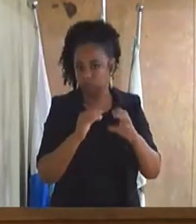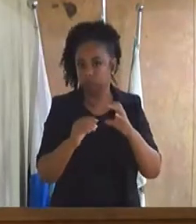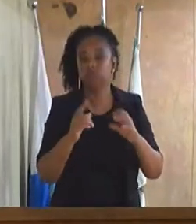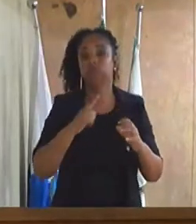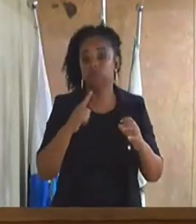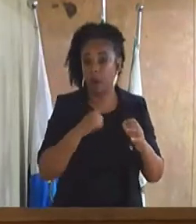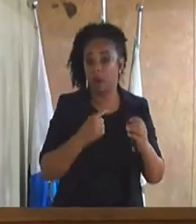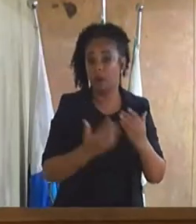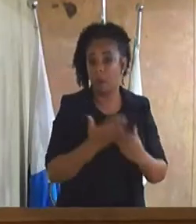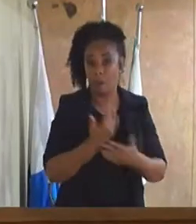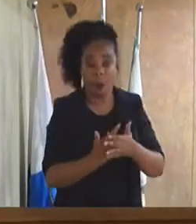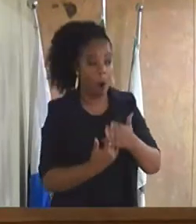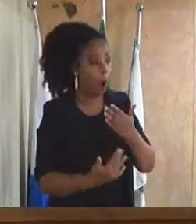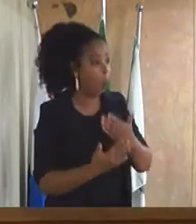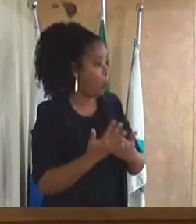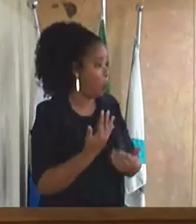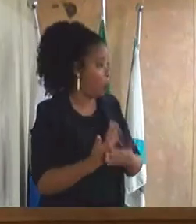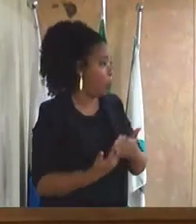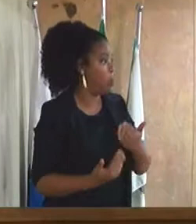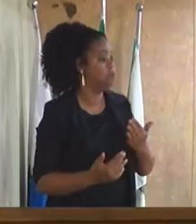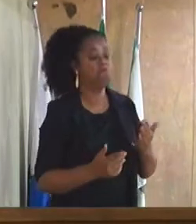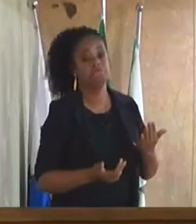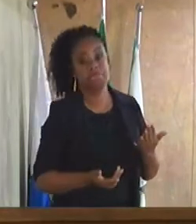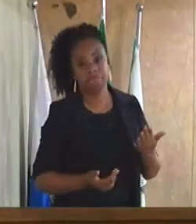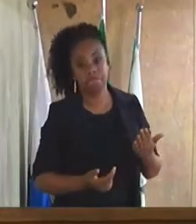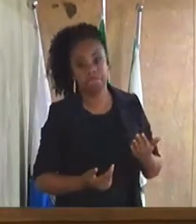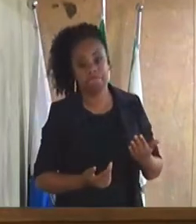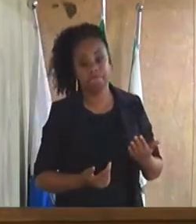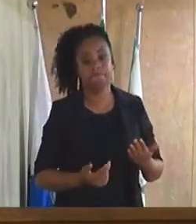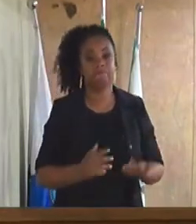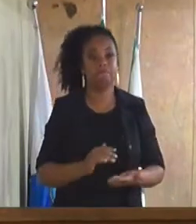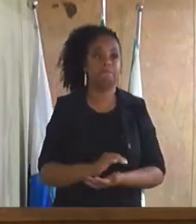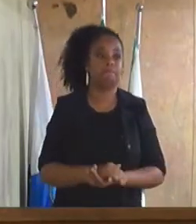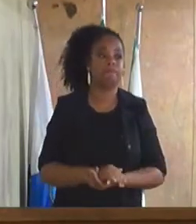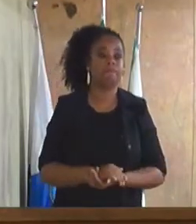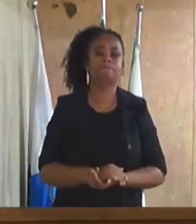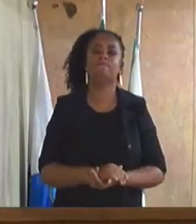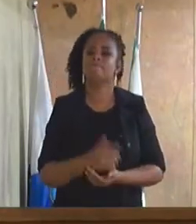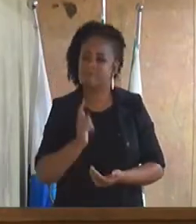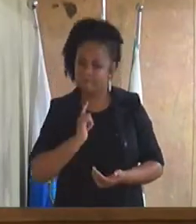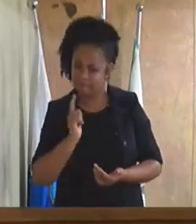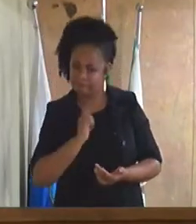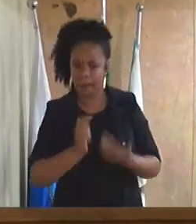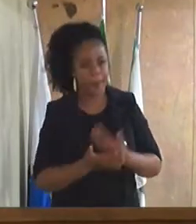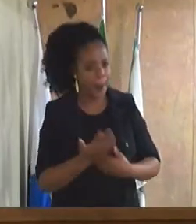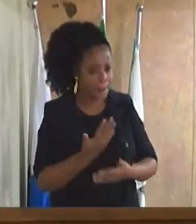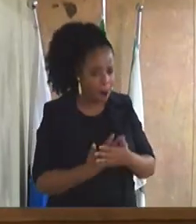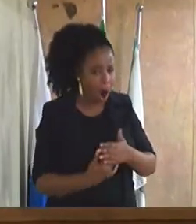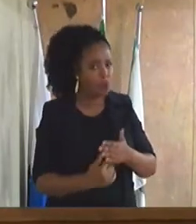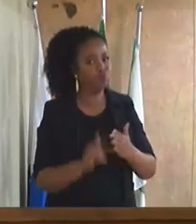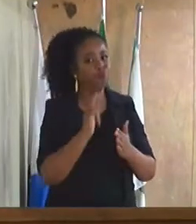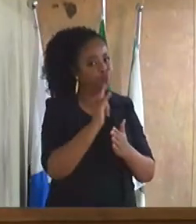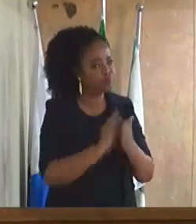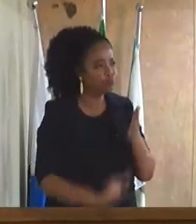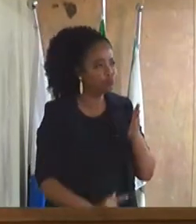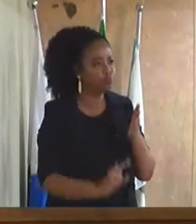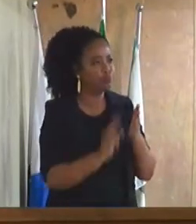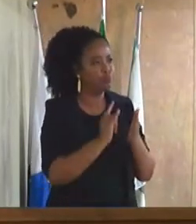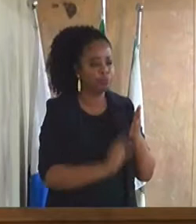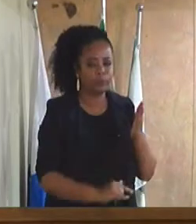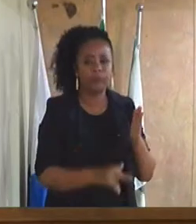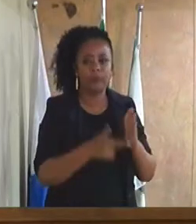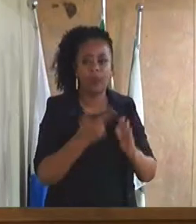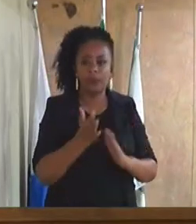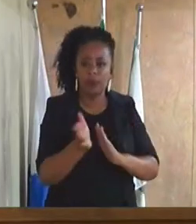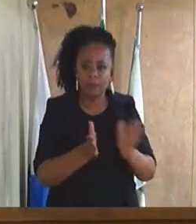mãos que tem em minhas mãos um requerimento para a